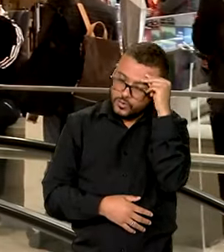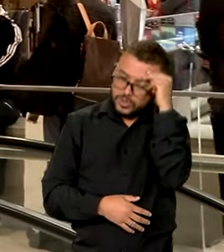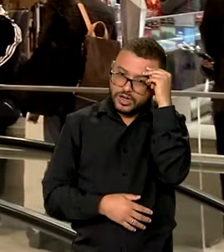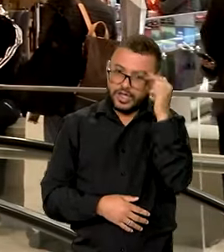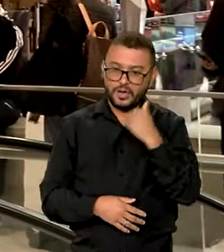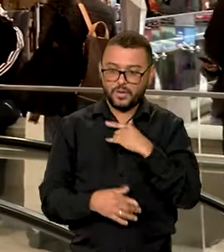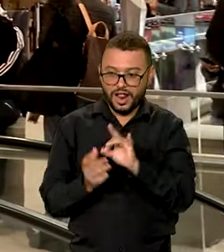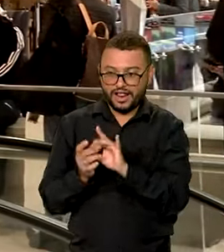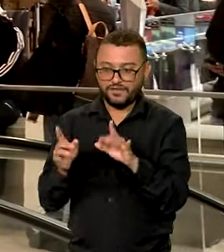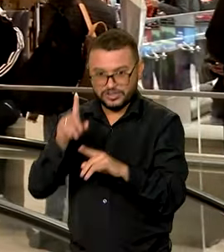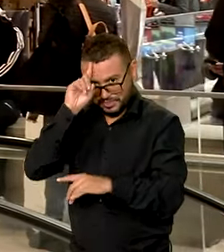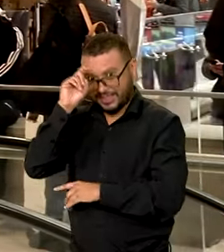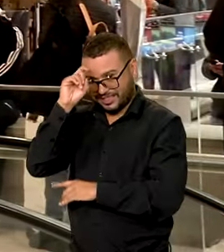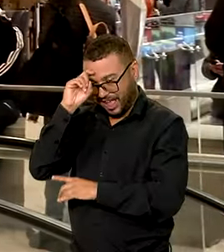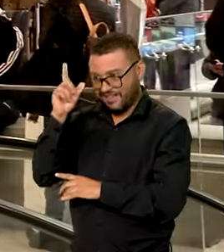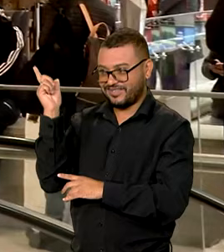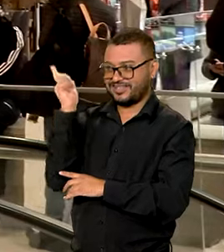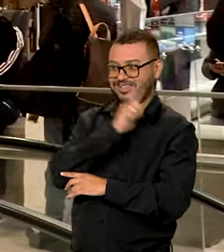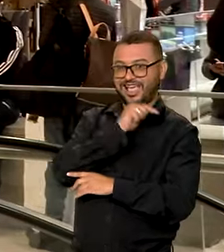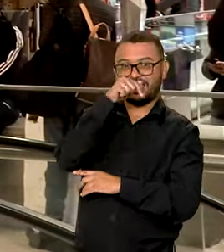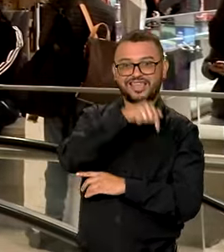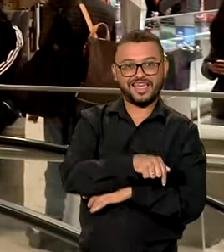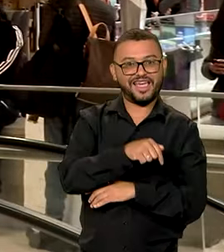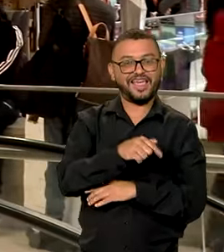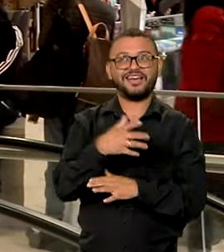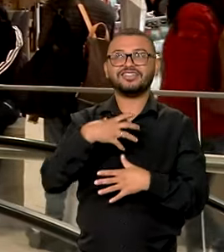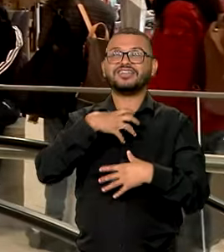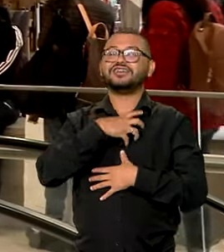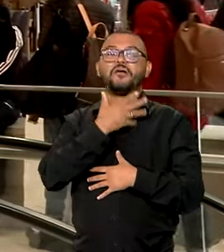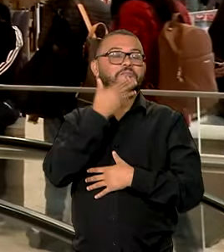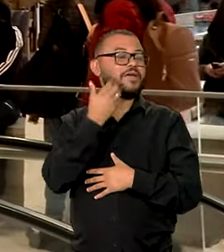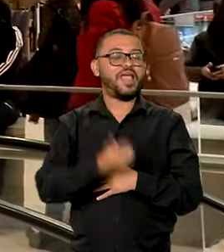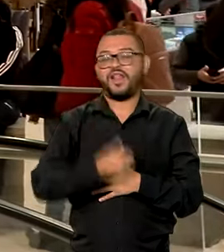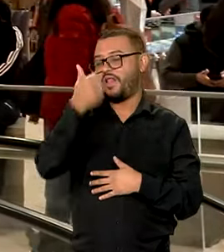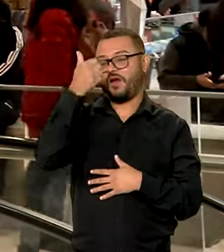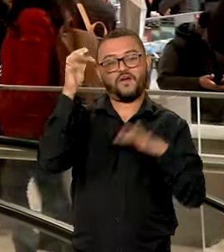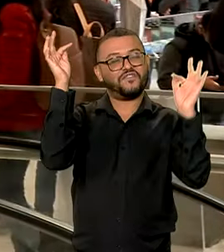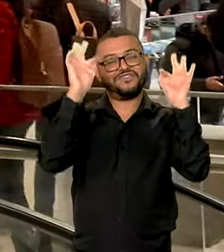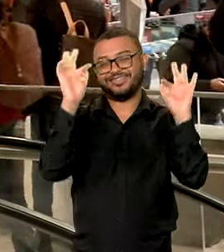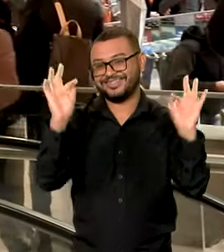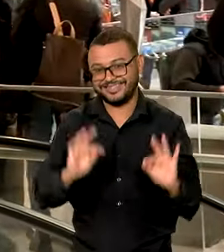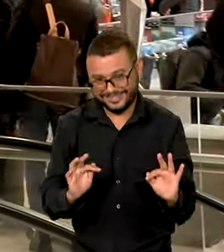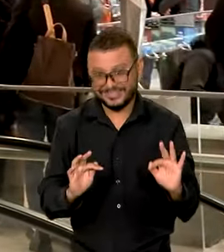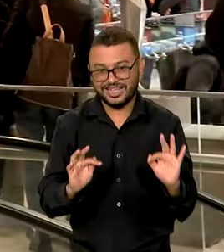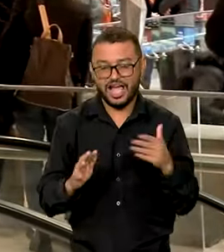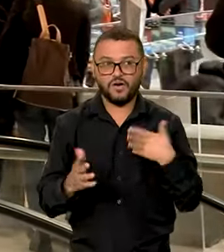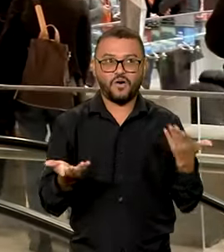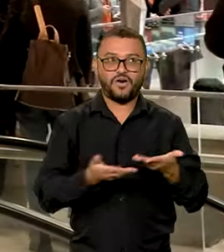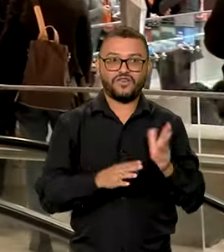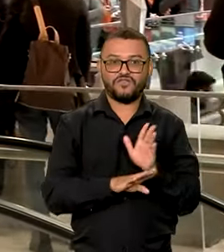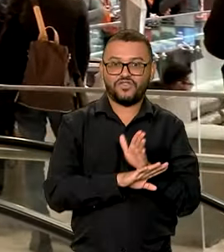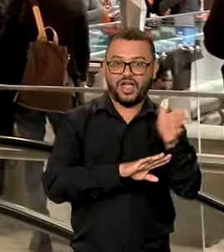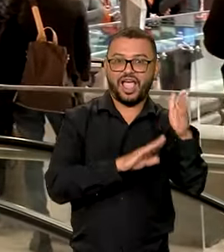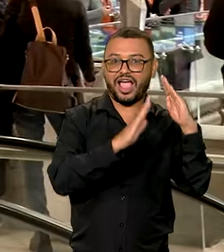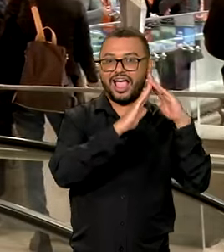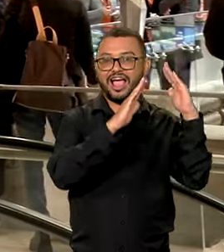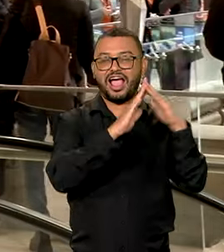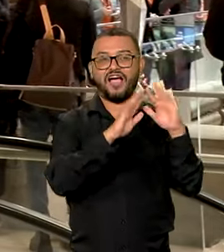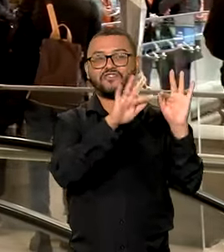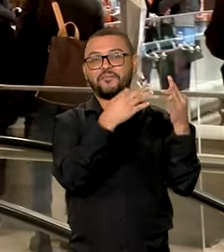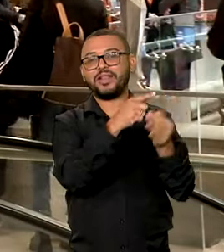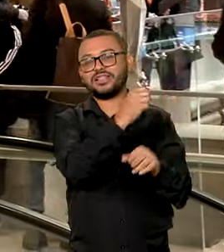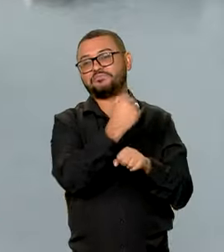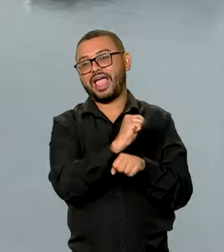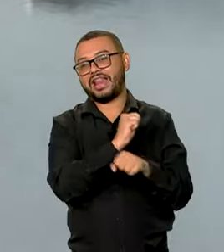alta que eu consegui o voo aqui, aí nós já fomos mais aliviados, mais felizes. Então, indo para casa, graças a Deus, a família toda esperando